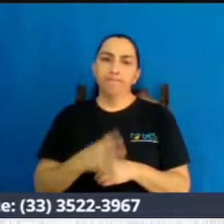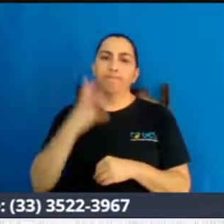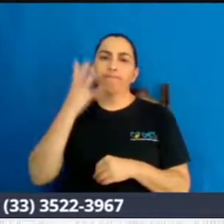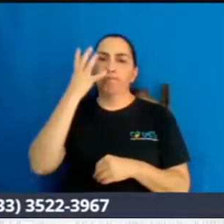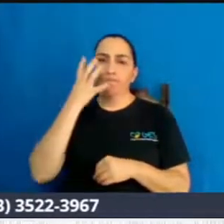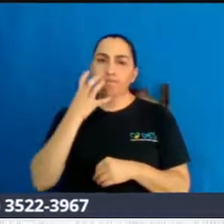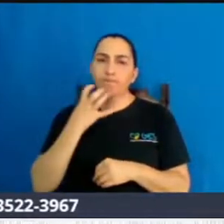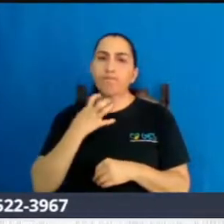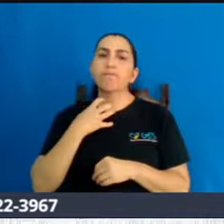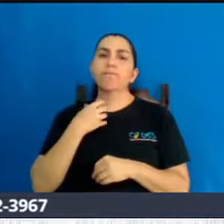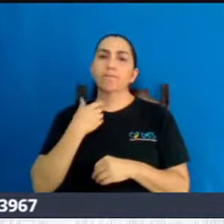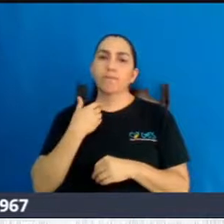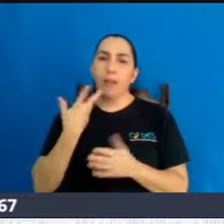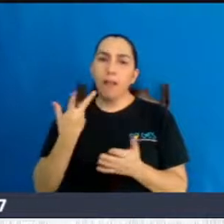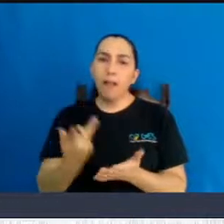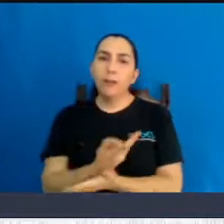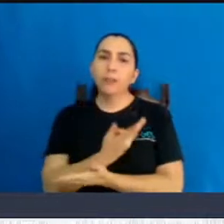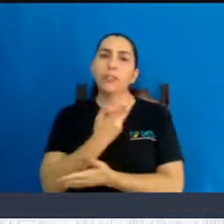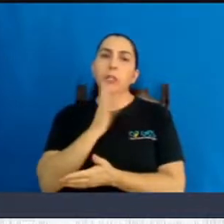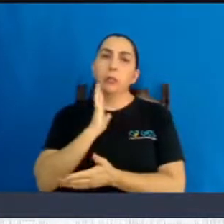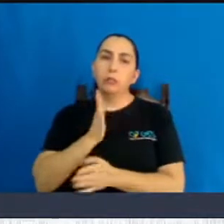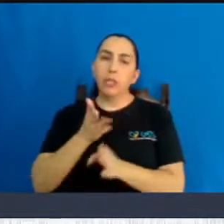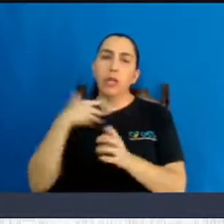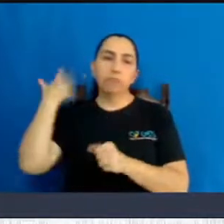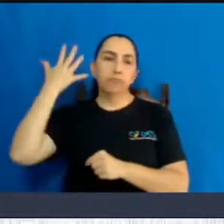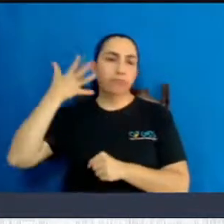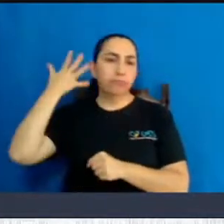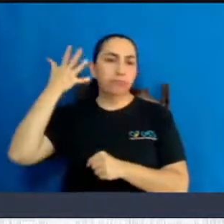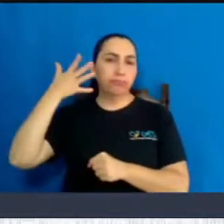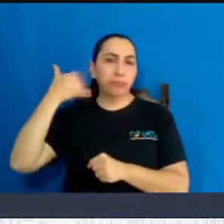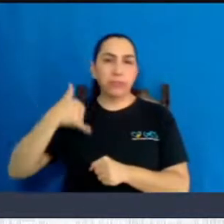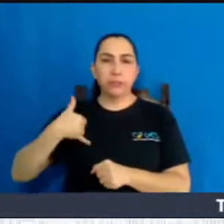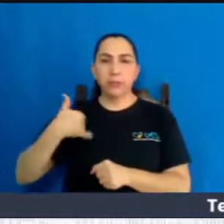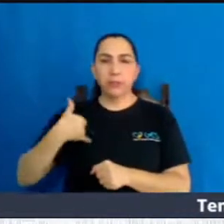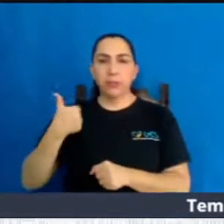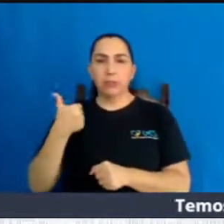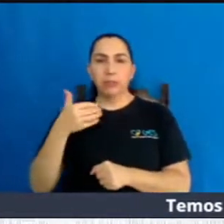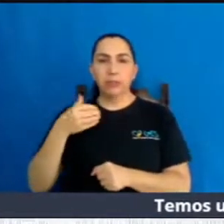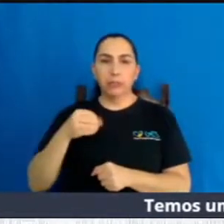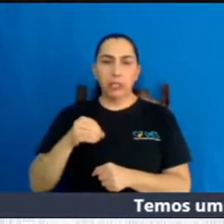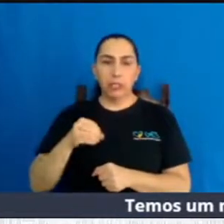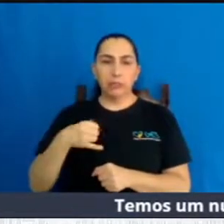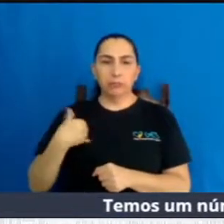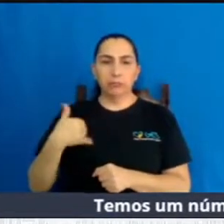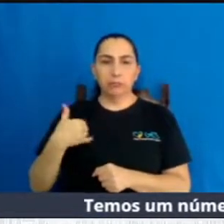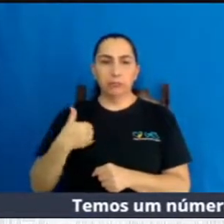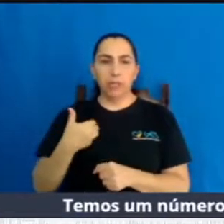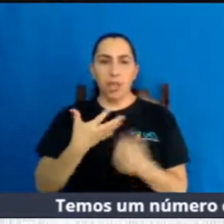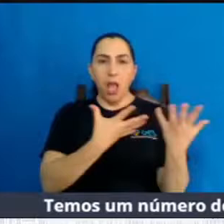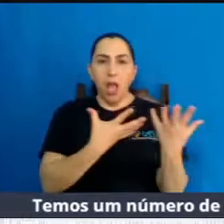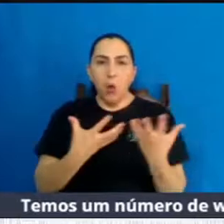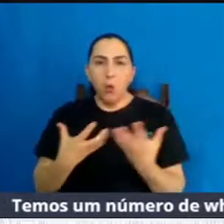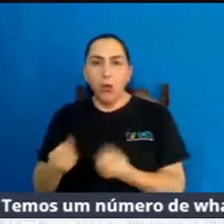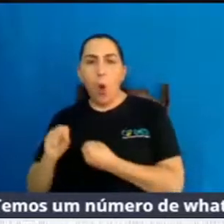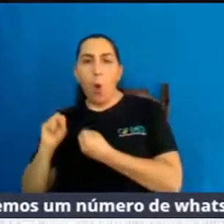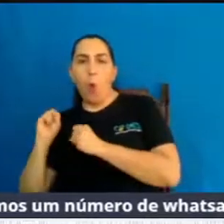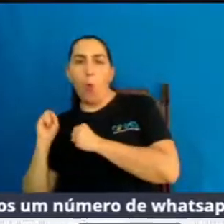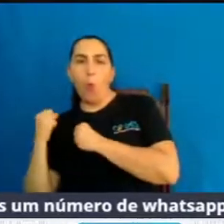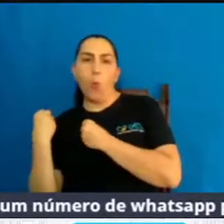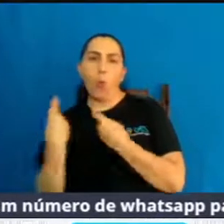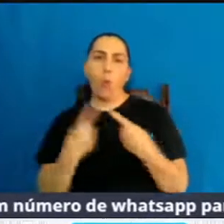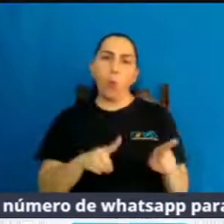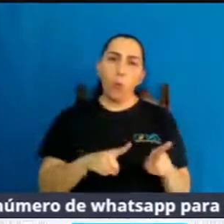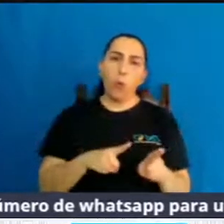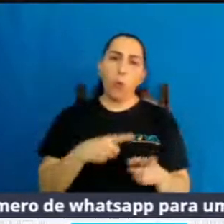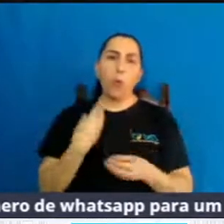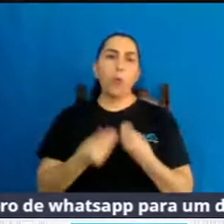nós fizemos uma palestra só sobre esse assunto, menina de 10 anos grávida, acolher ou condenar. Então, jamais